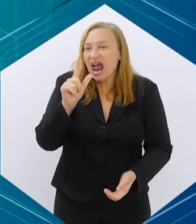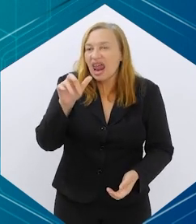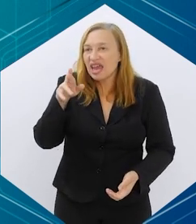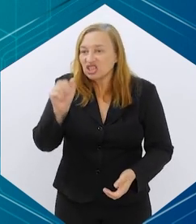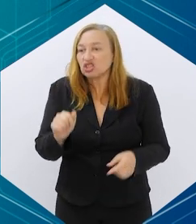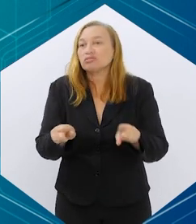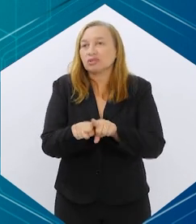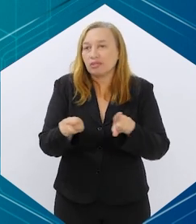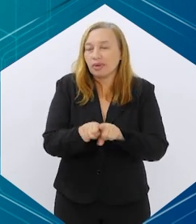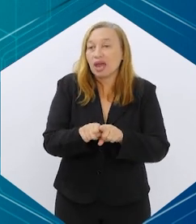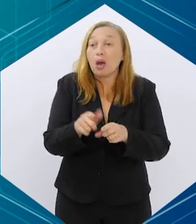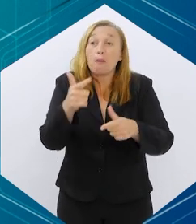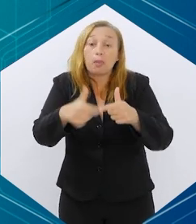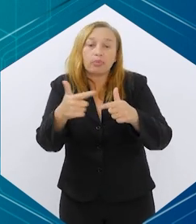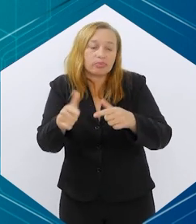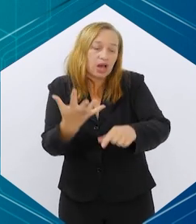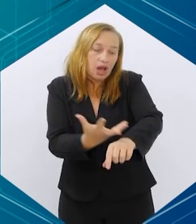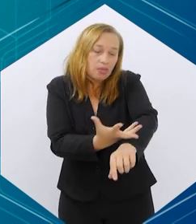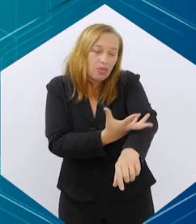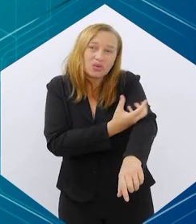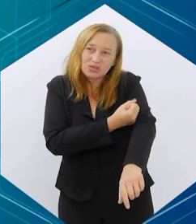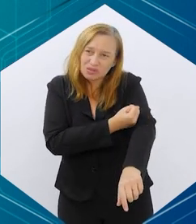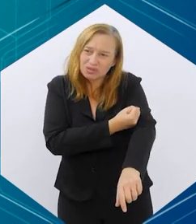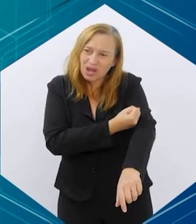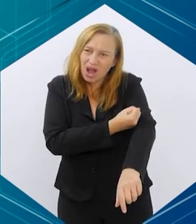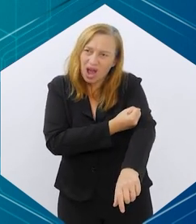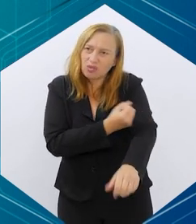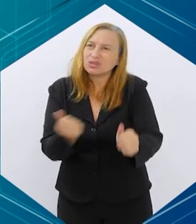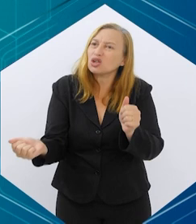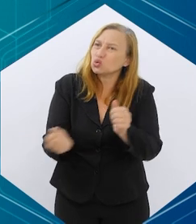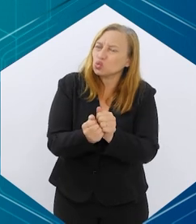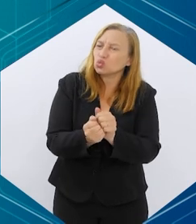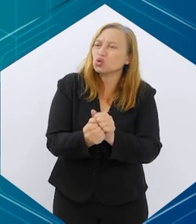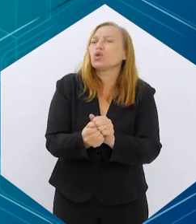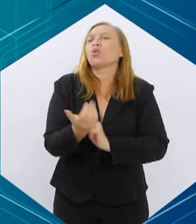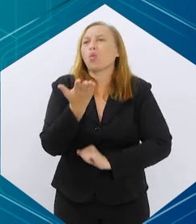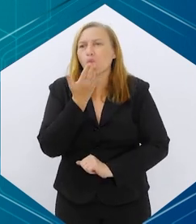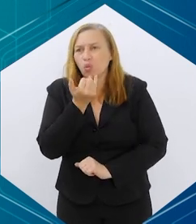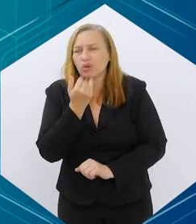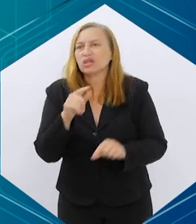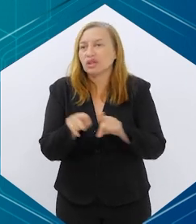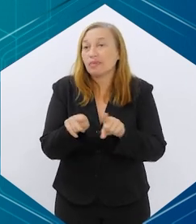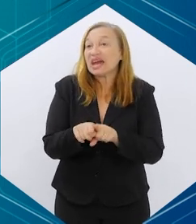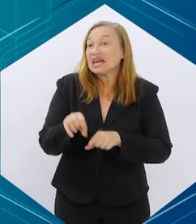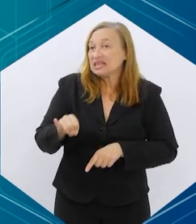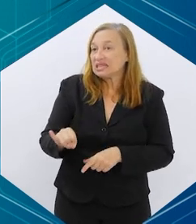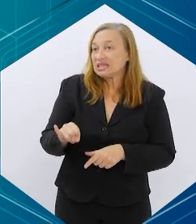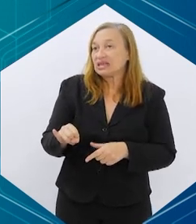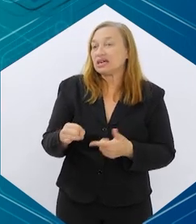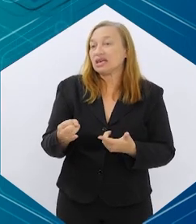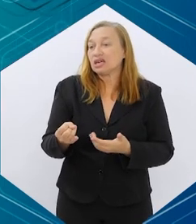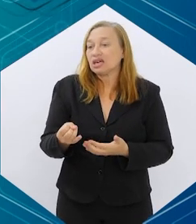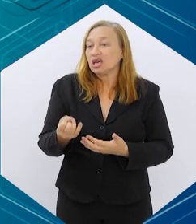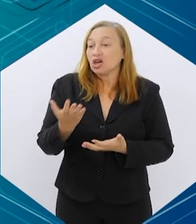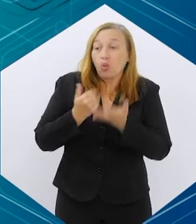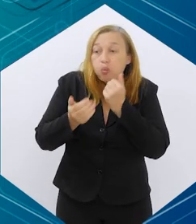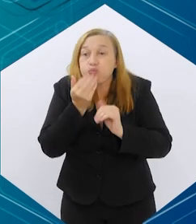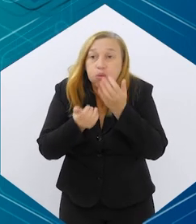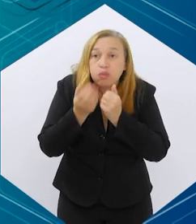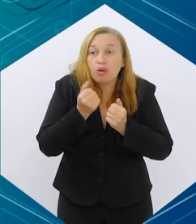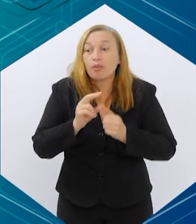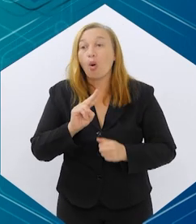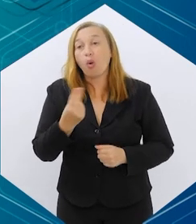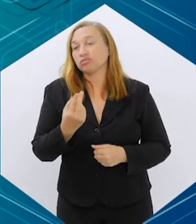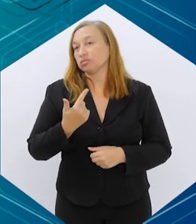aqui, questões emocionais também envolvidas que estão junto com a alimentação, se esse paciente tem compulsão ou não